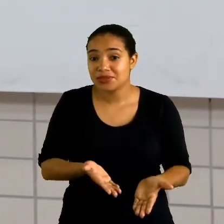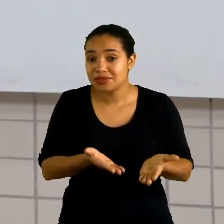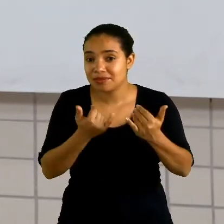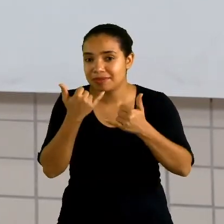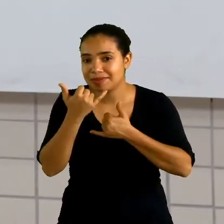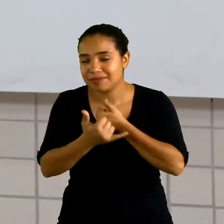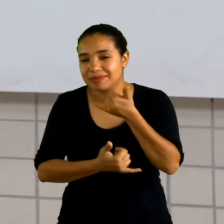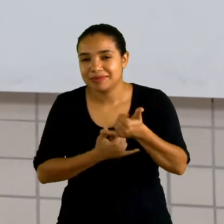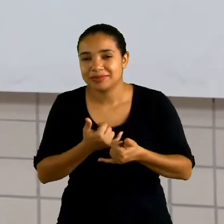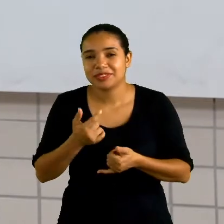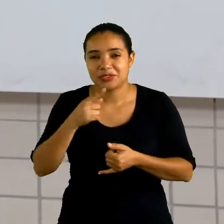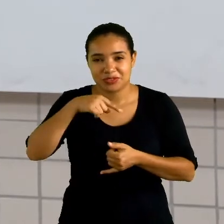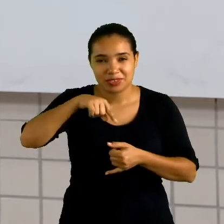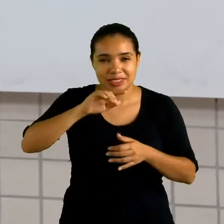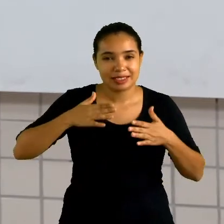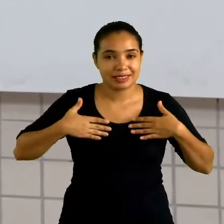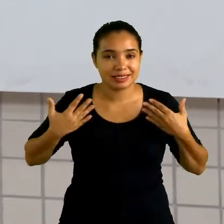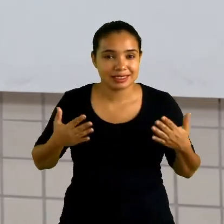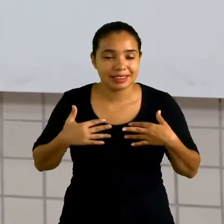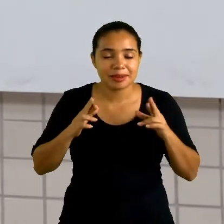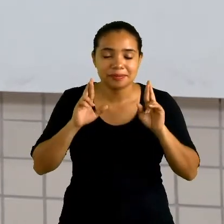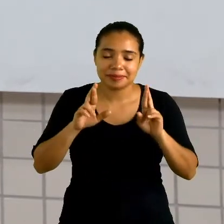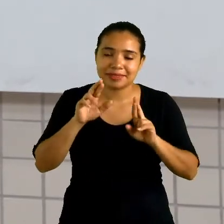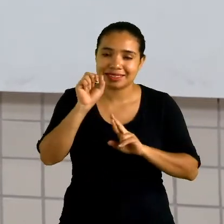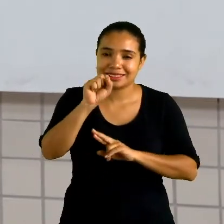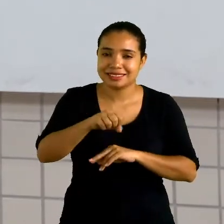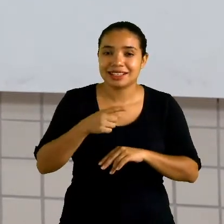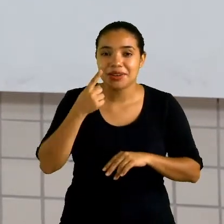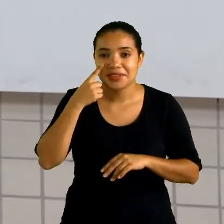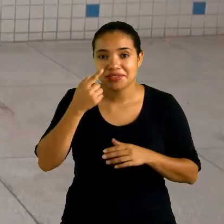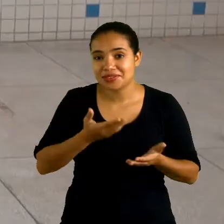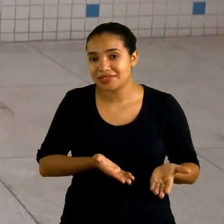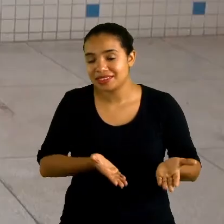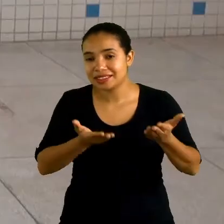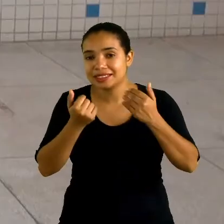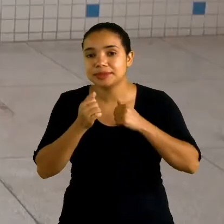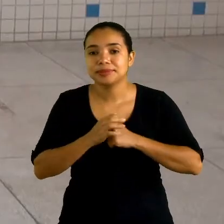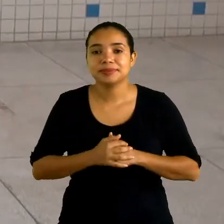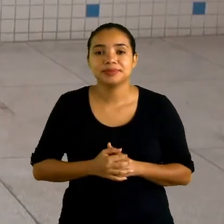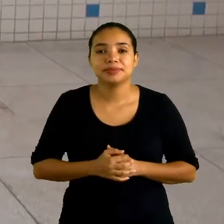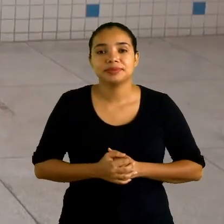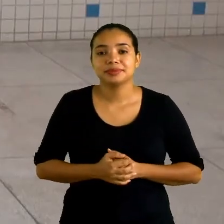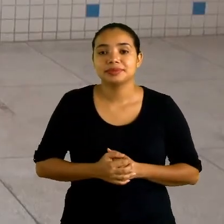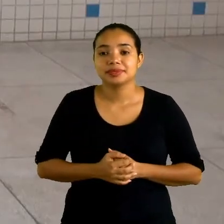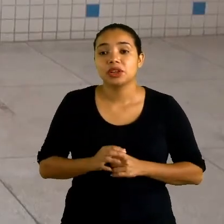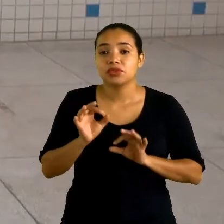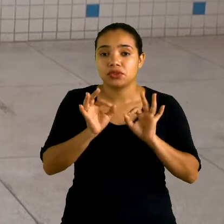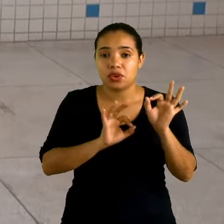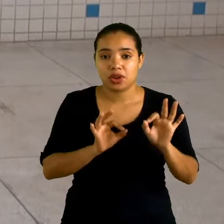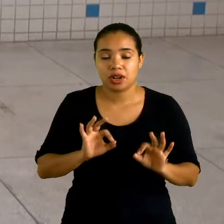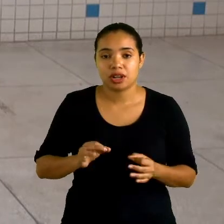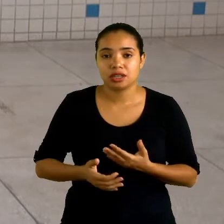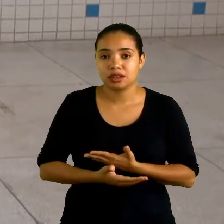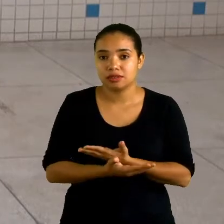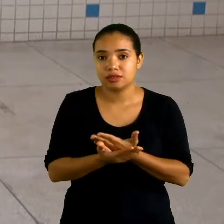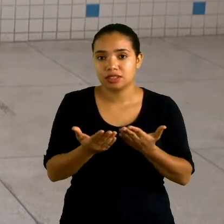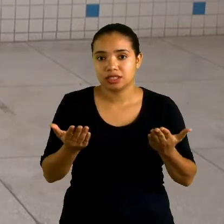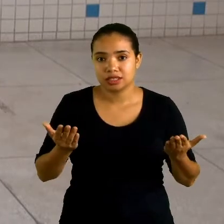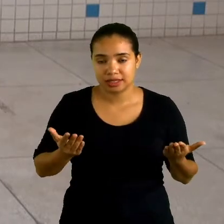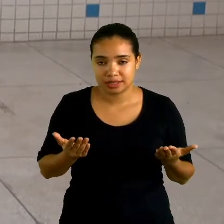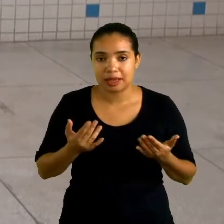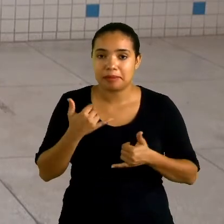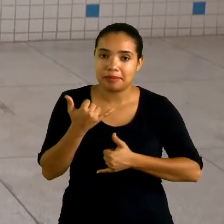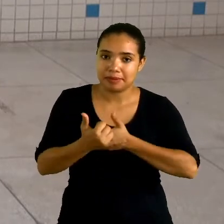brincadeira, vocês estão animados? Espero que sim, hein? Vamos lá? Então, vou montar aqui para vocês o meu circuito, a minha